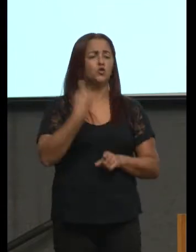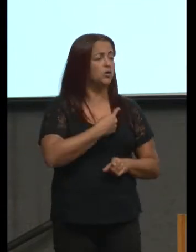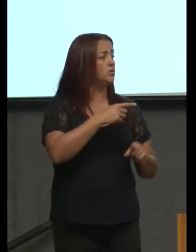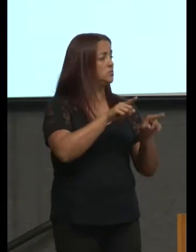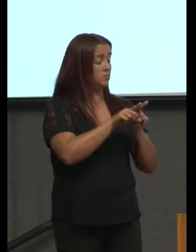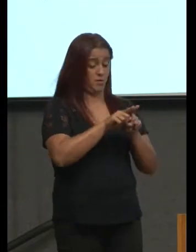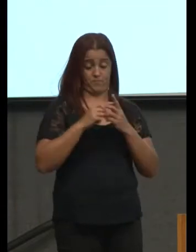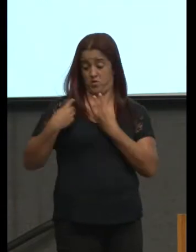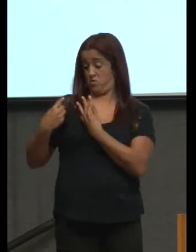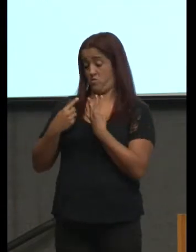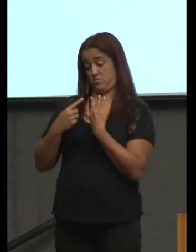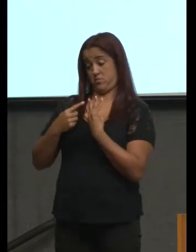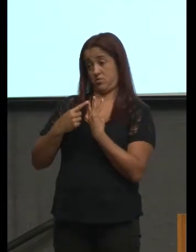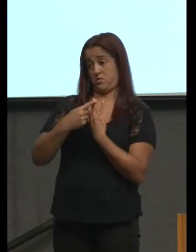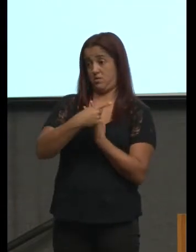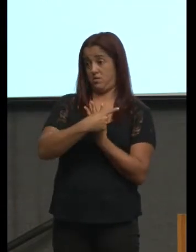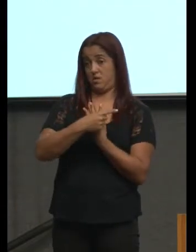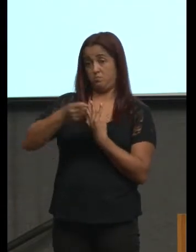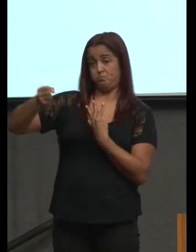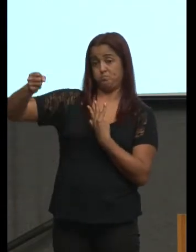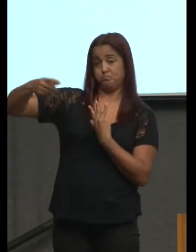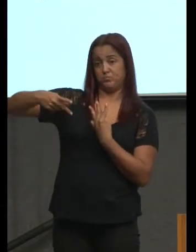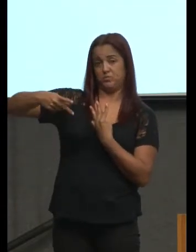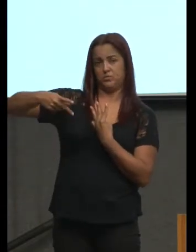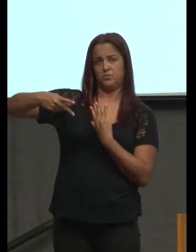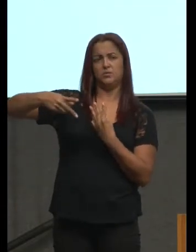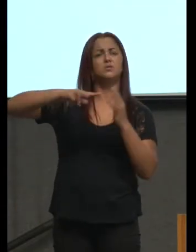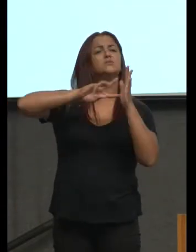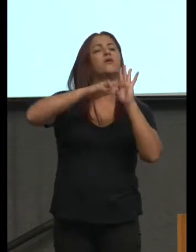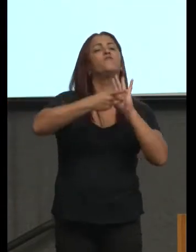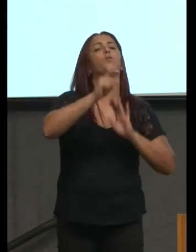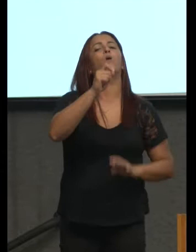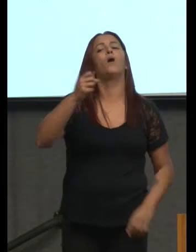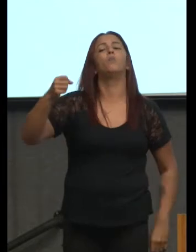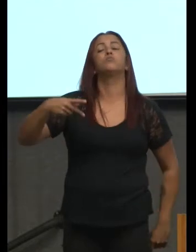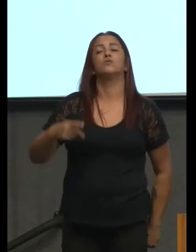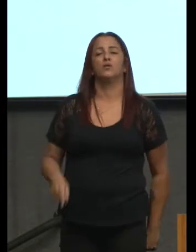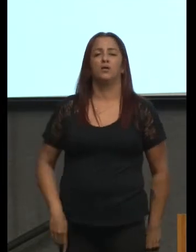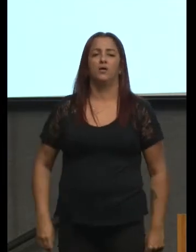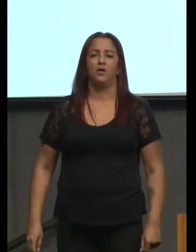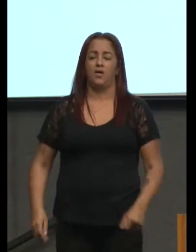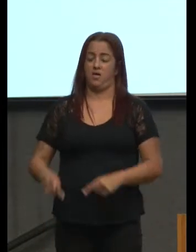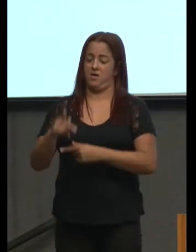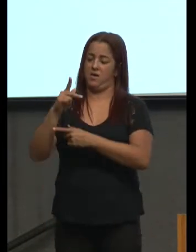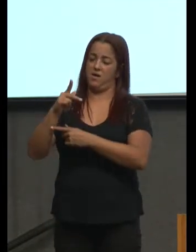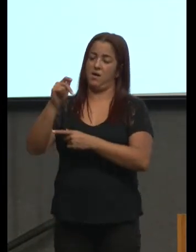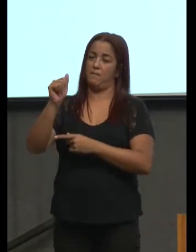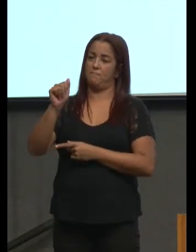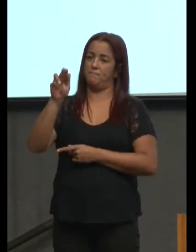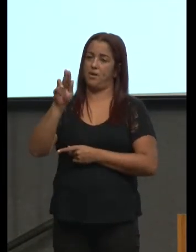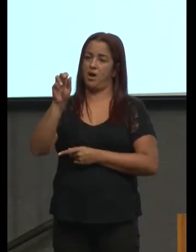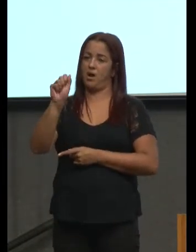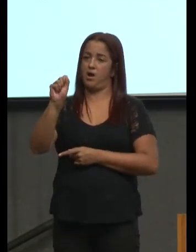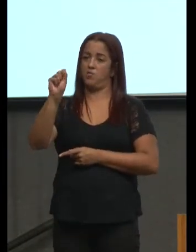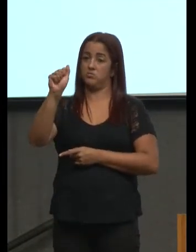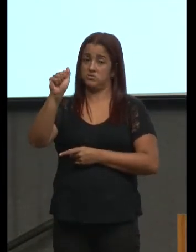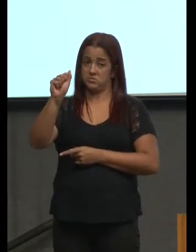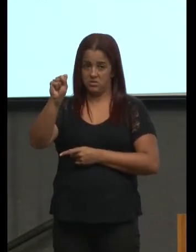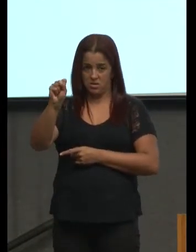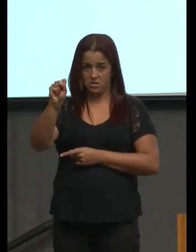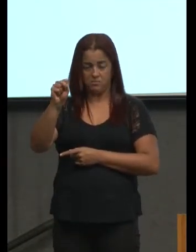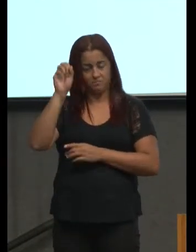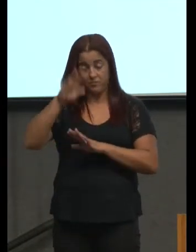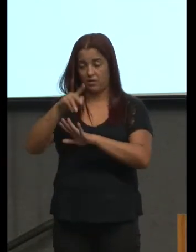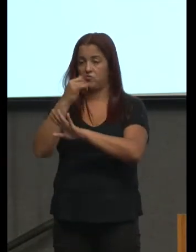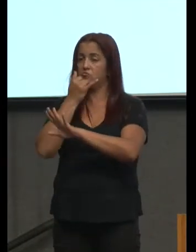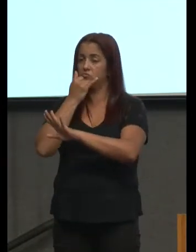aposentados aposentados vocês sabem o que significa pausar a palavra aposentadoria significa pausar quer dizer